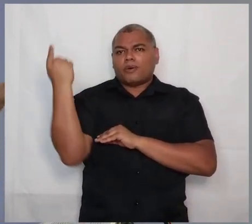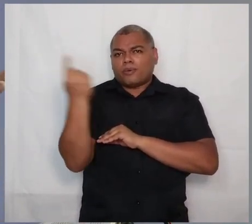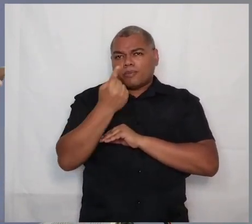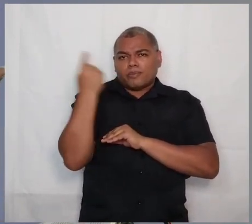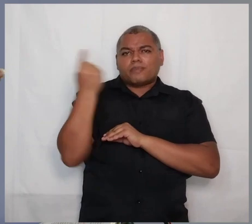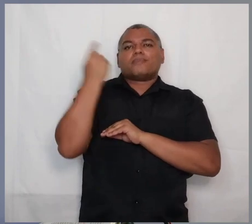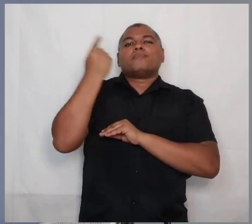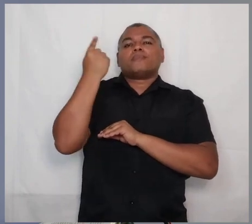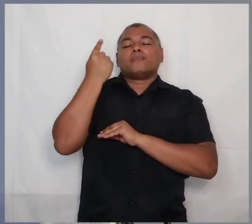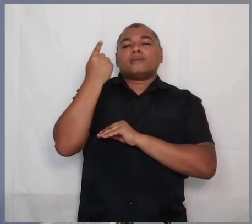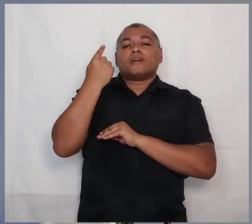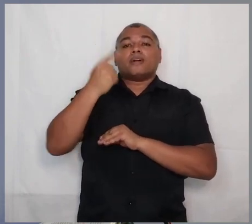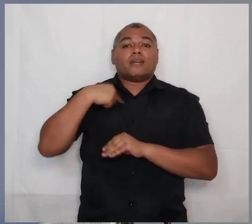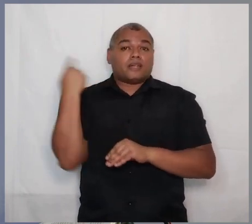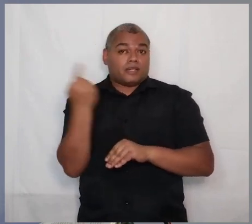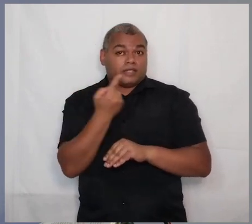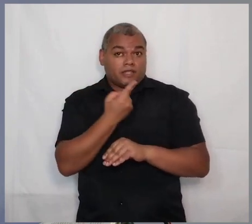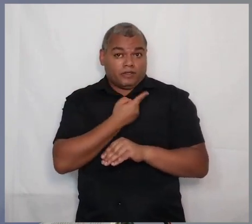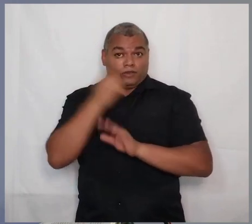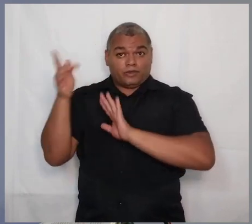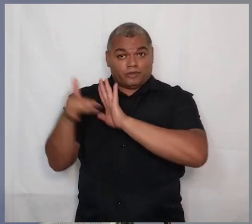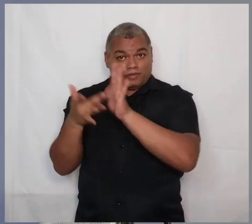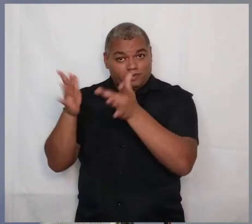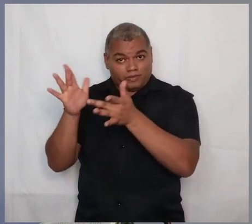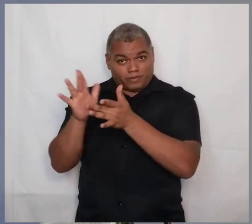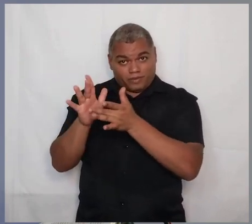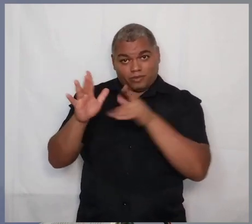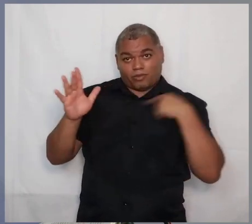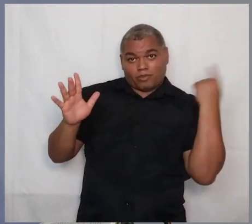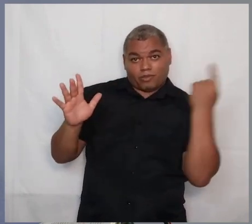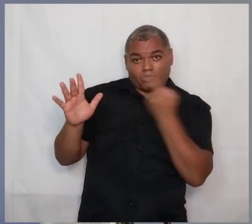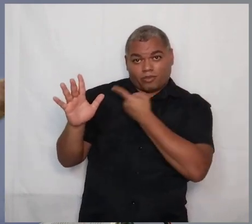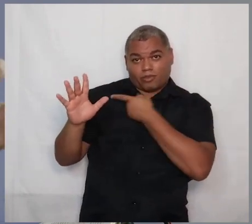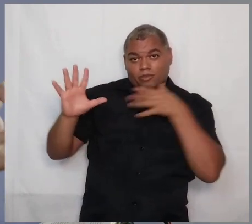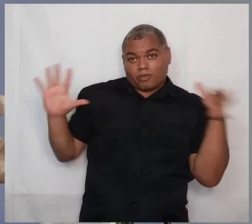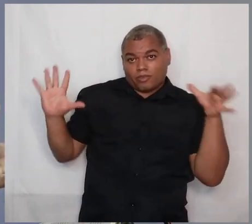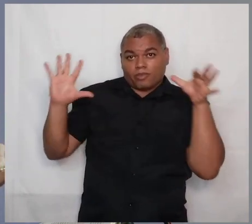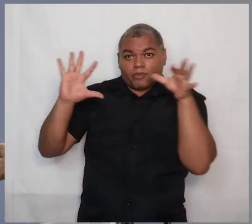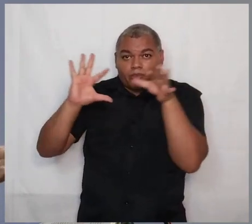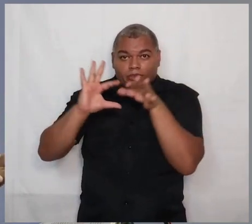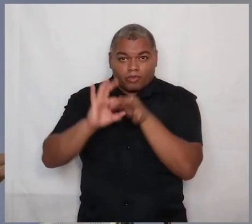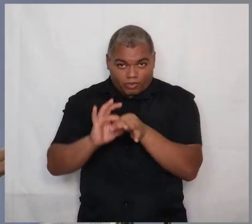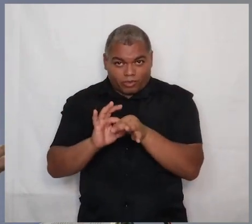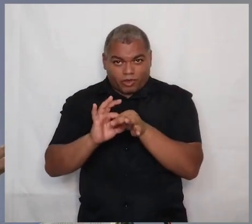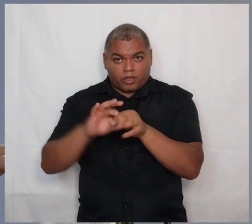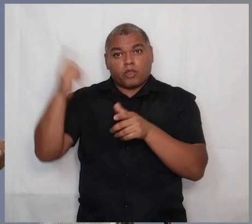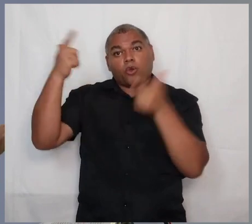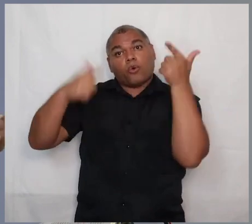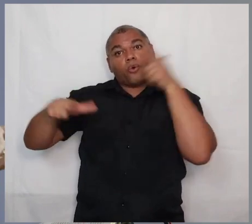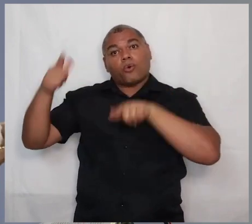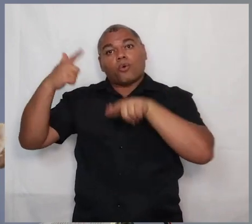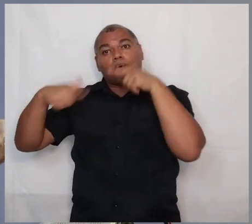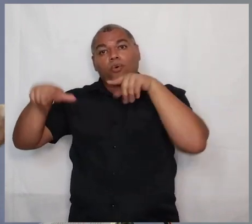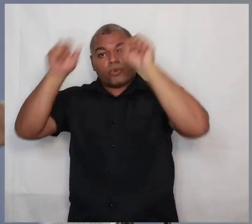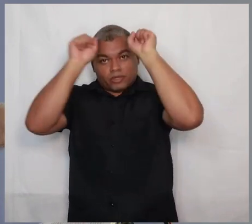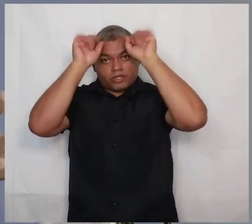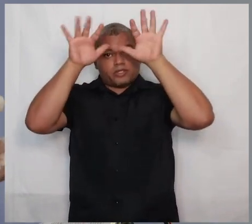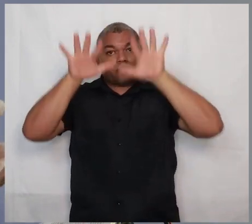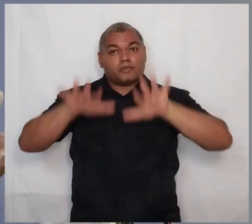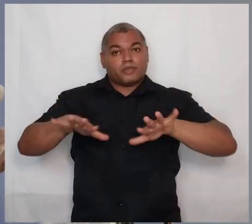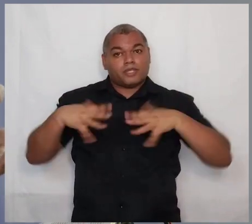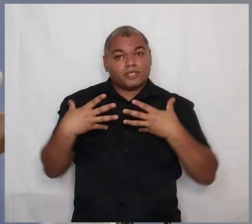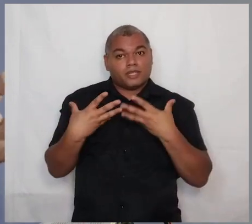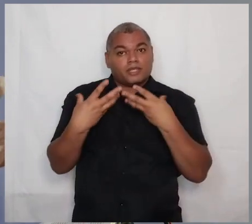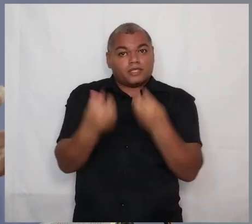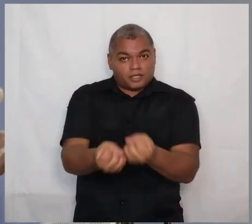E é na nossa união com o Senhor Jesus Cristo que nós recebemos todas as demais bênçãos, o que diz respeito à doutrina